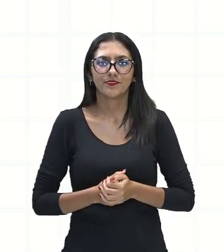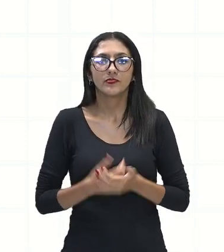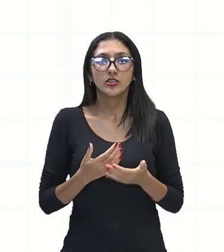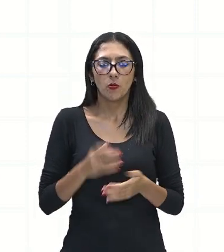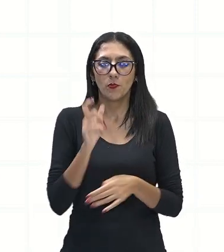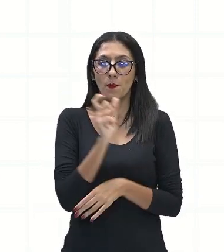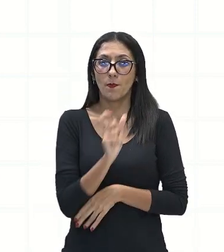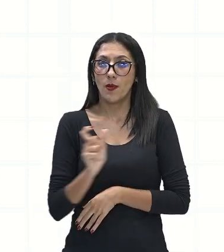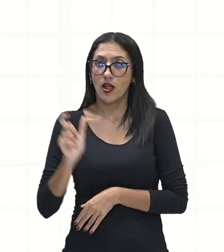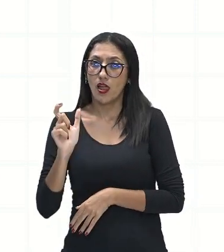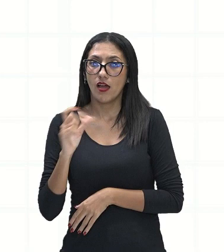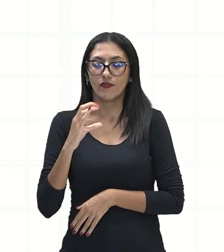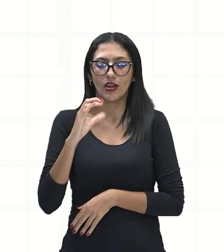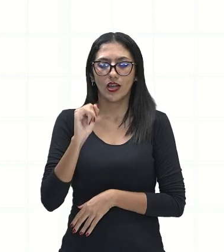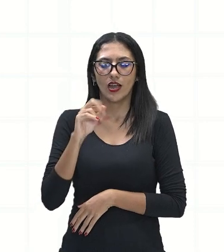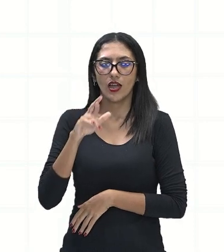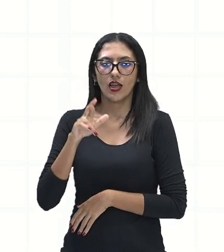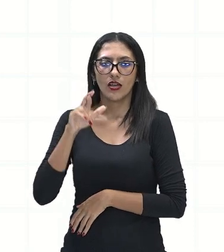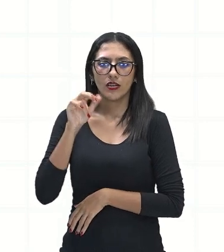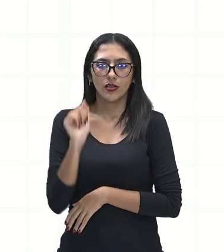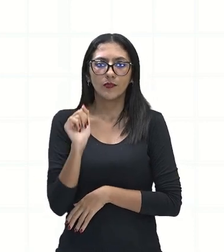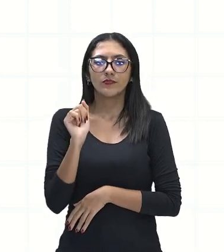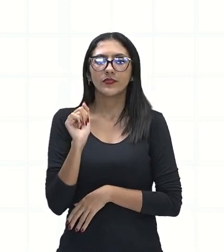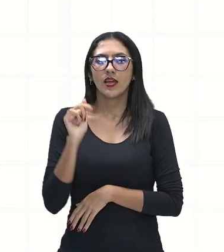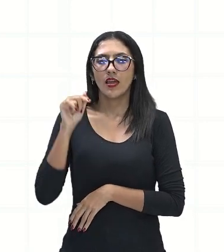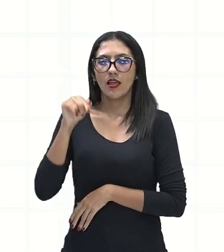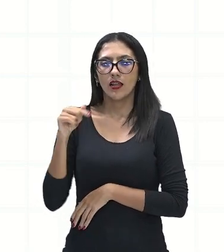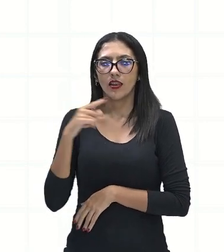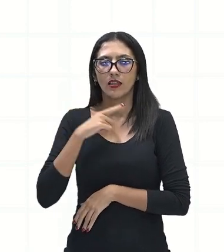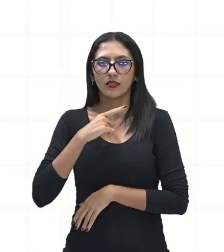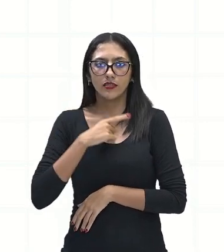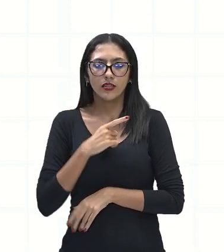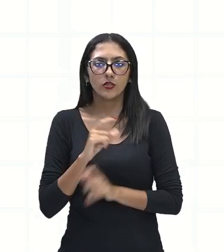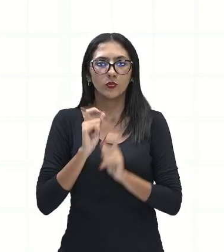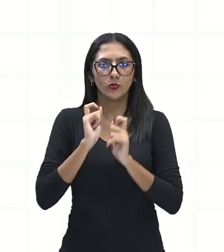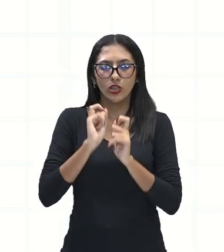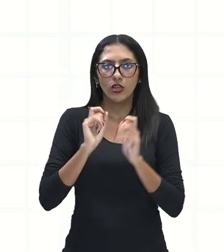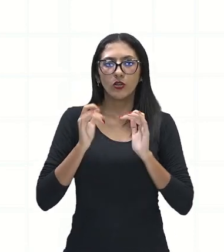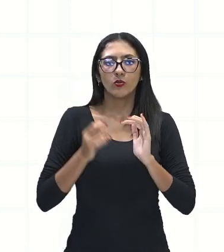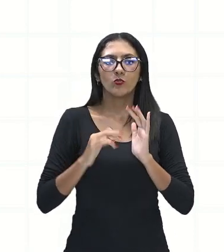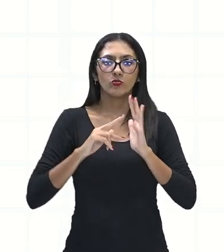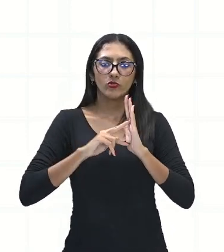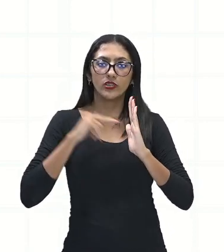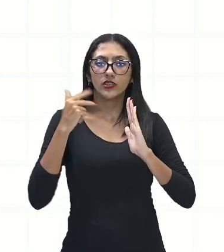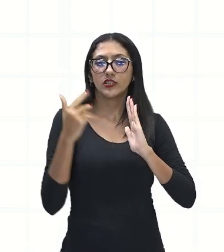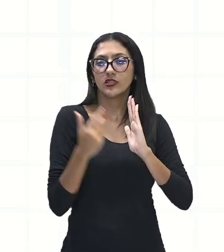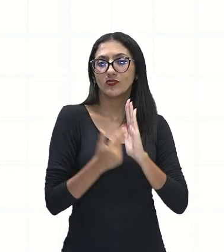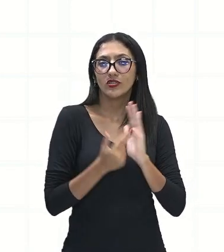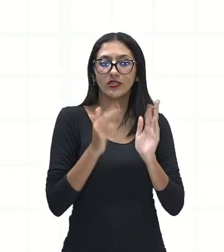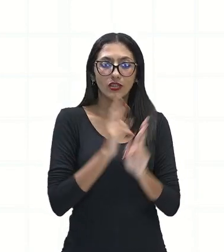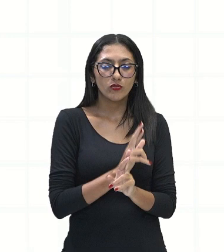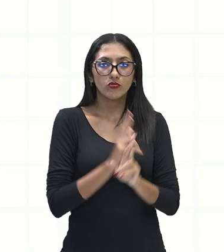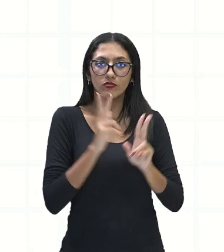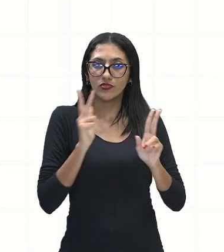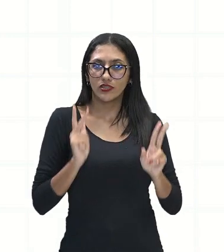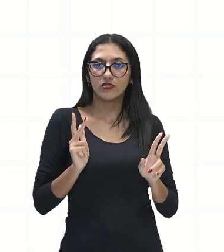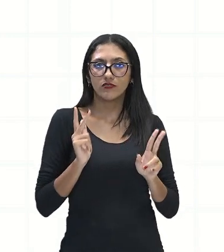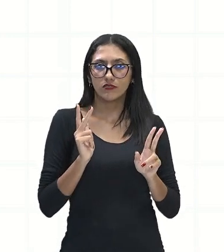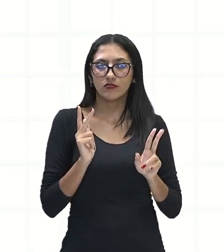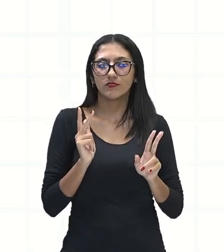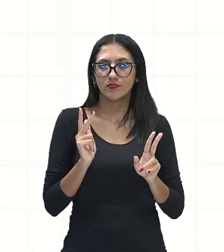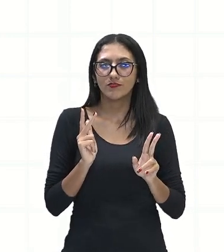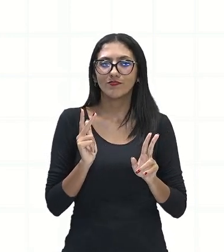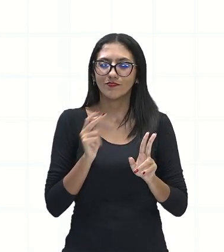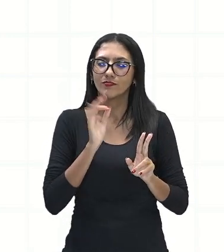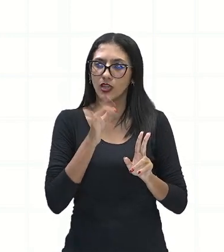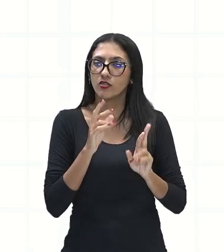cara, ela vai ter aí um sentido diferenciado, né? Ela não